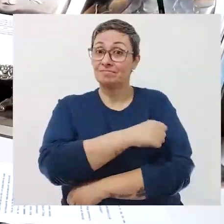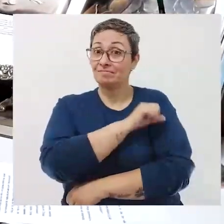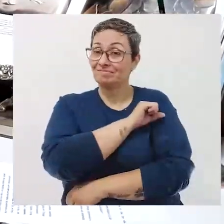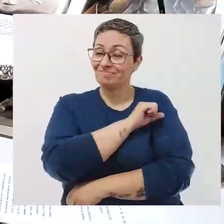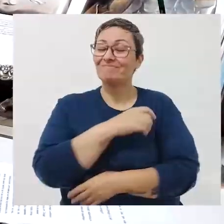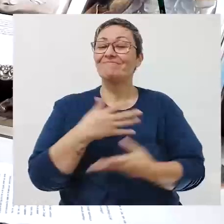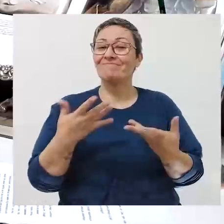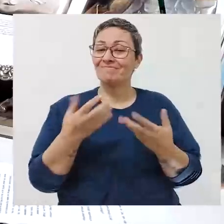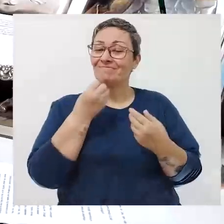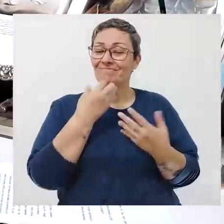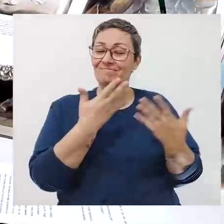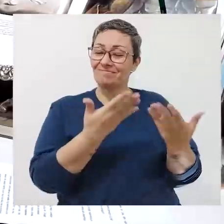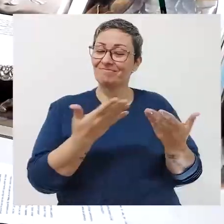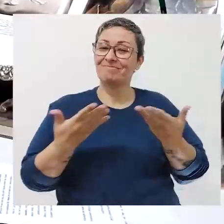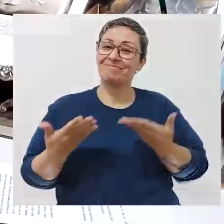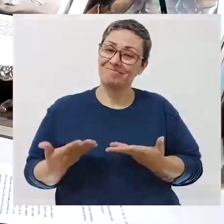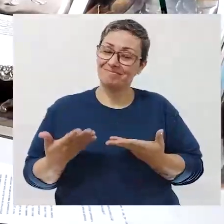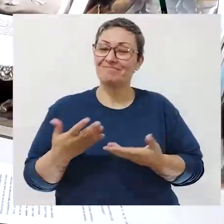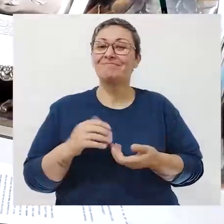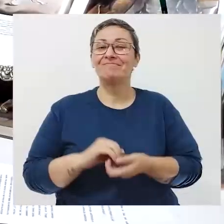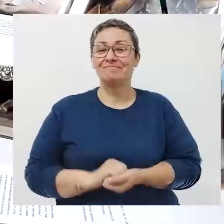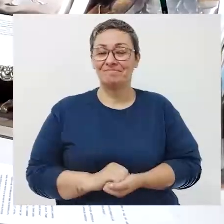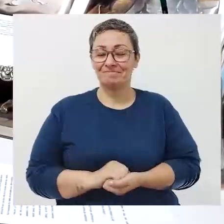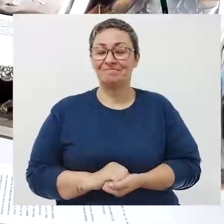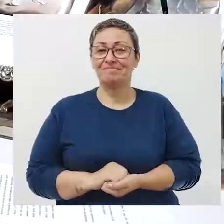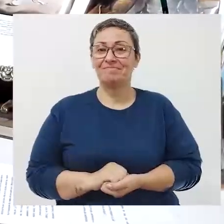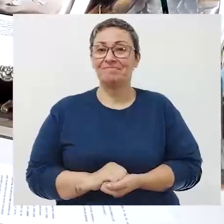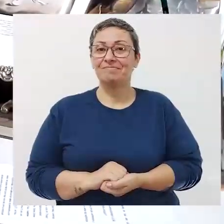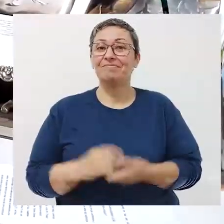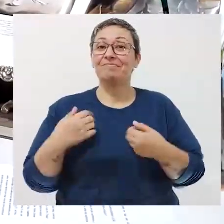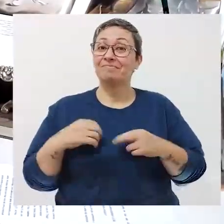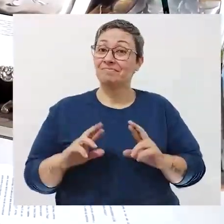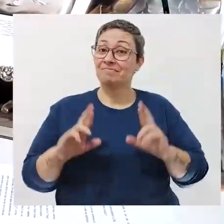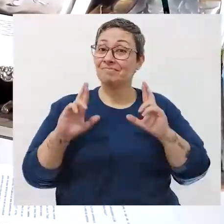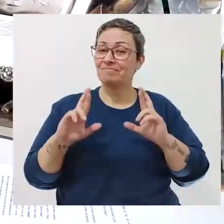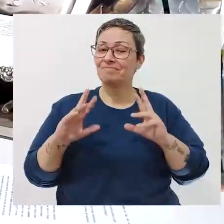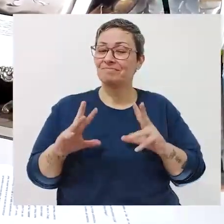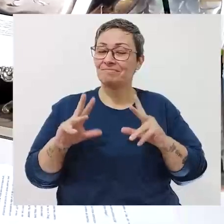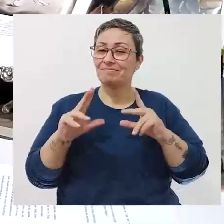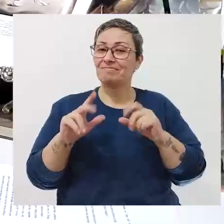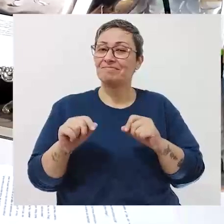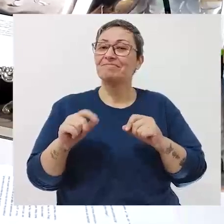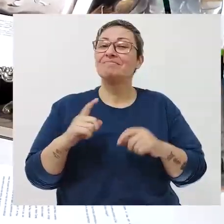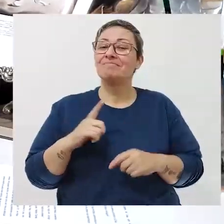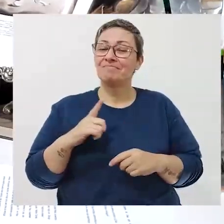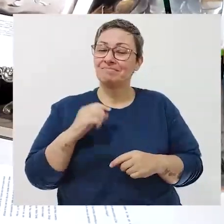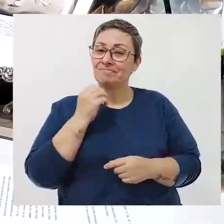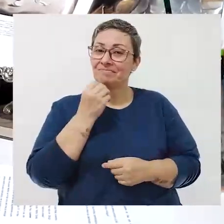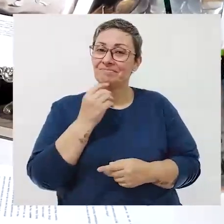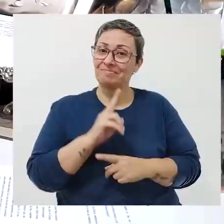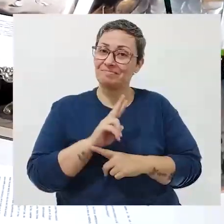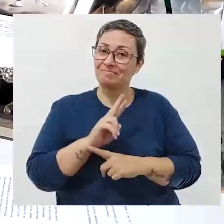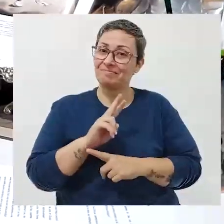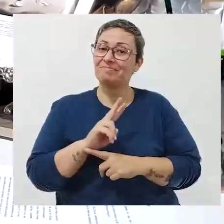do Ciclo 2 Sejam todos e todas muito bem-vindos e muito bem-vindas Eu espero que todos vocês estejam aí